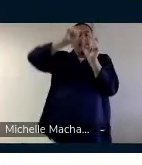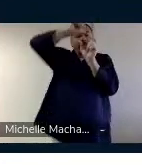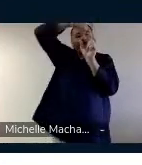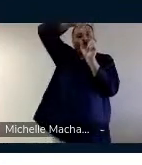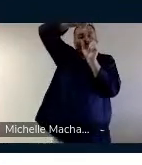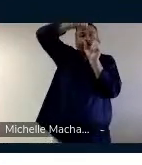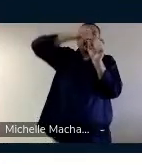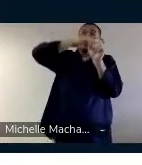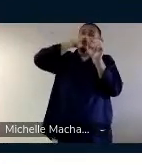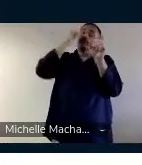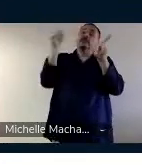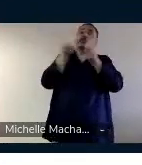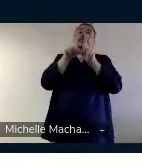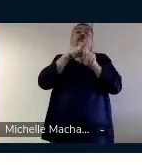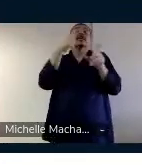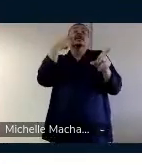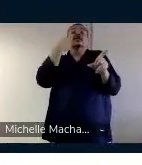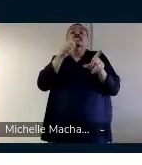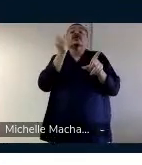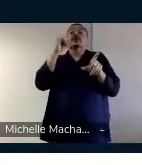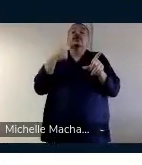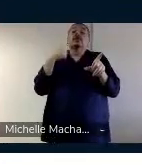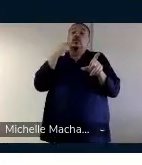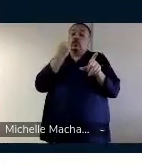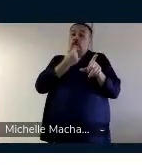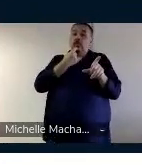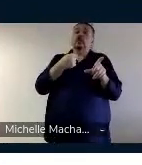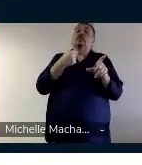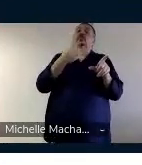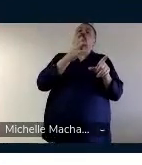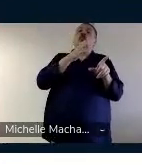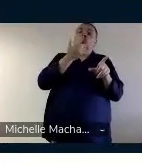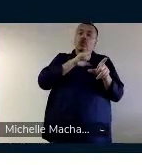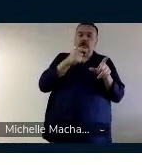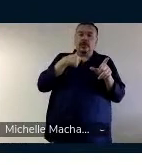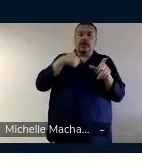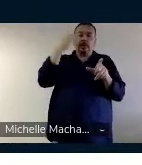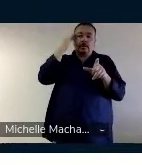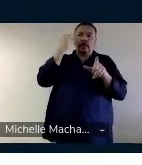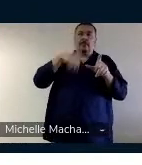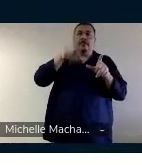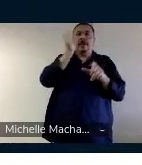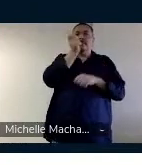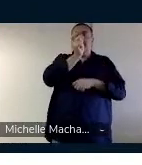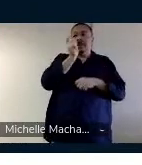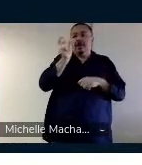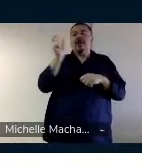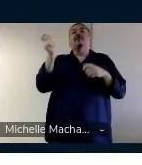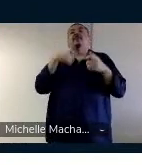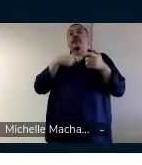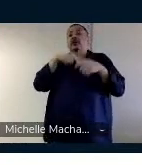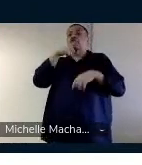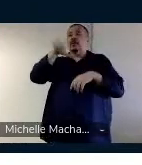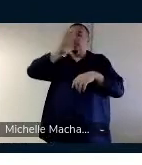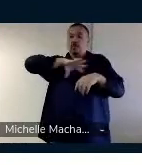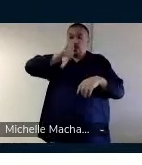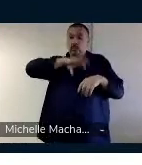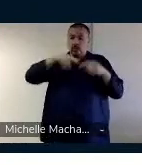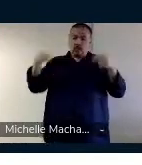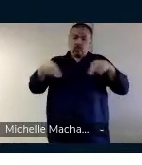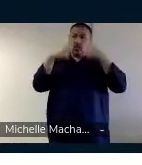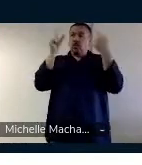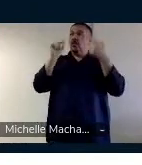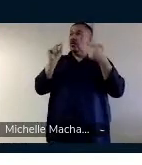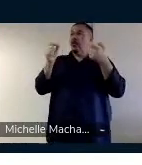também identificar se os surdos conseguem entender mais palavras da língua portuguesa com base no conhecimento do